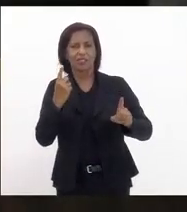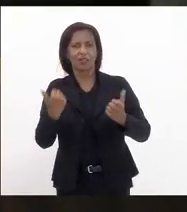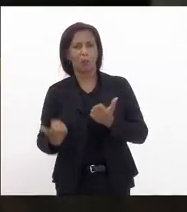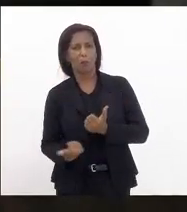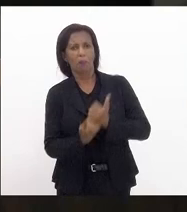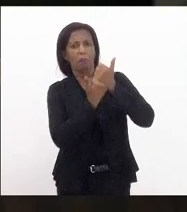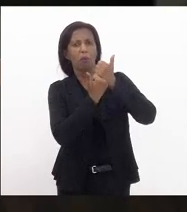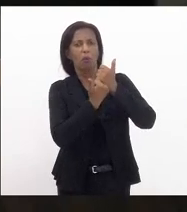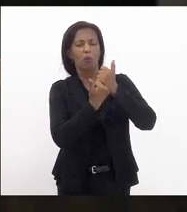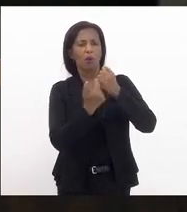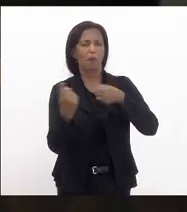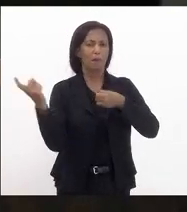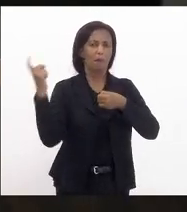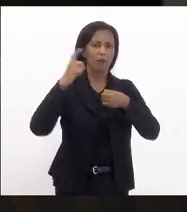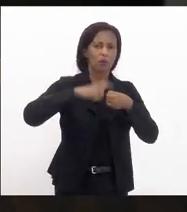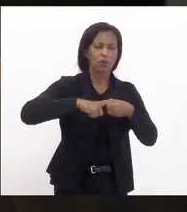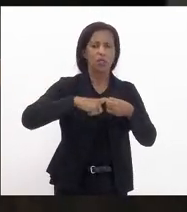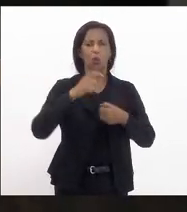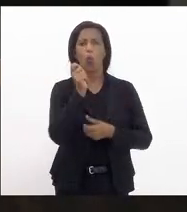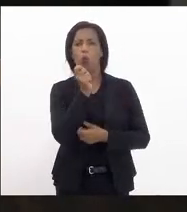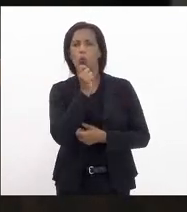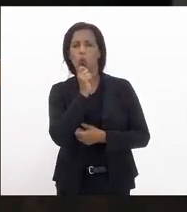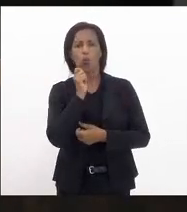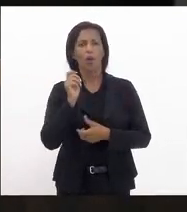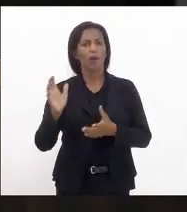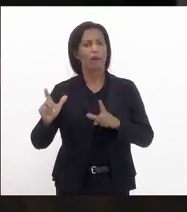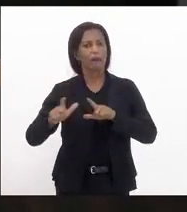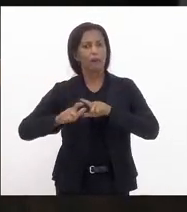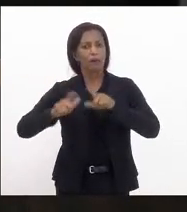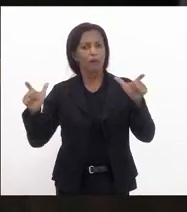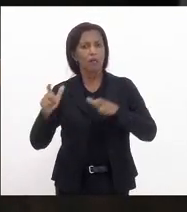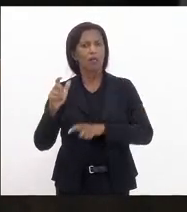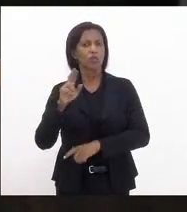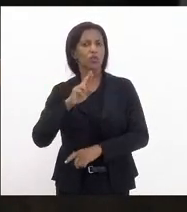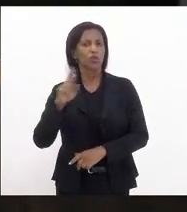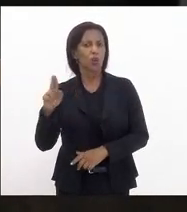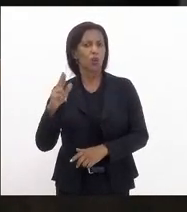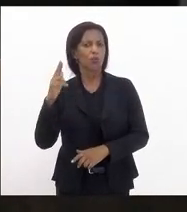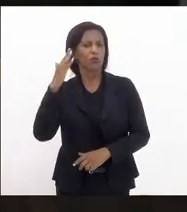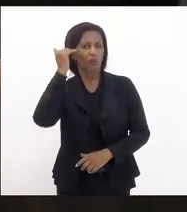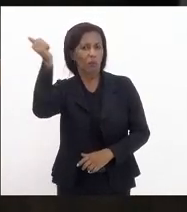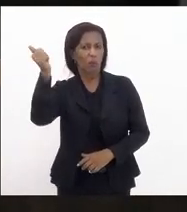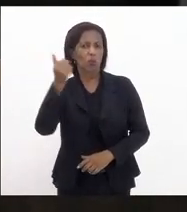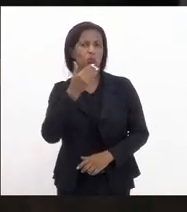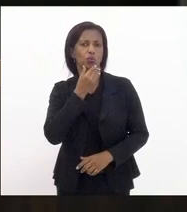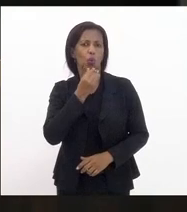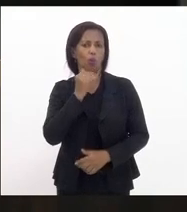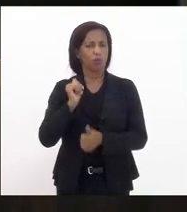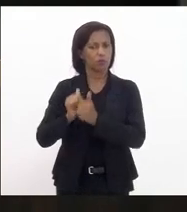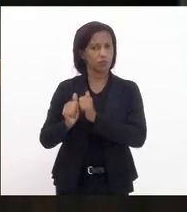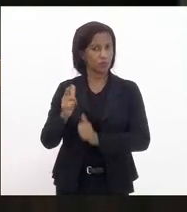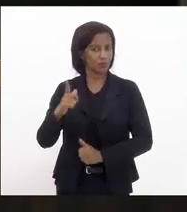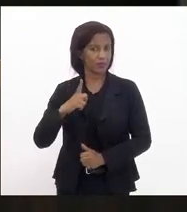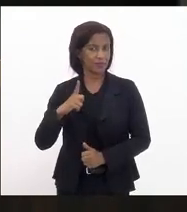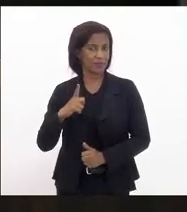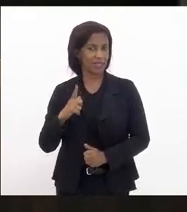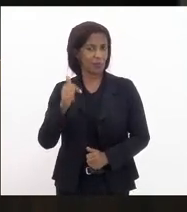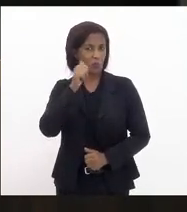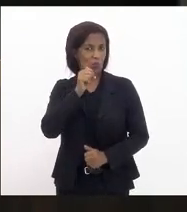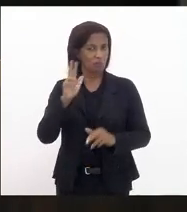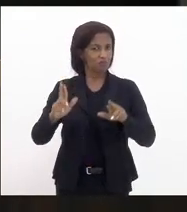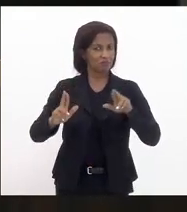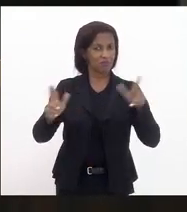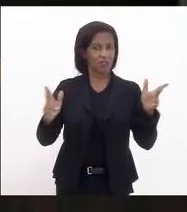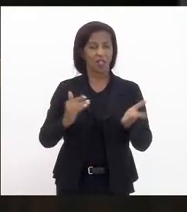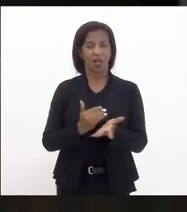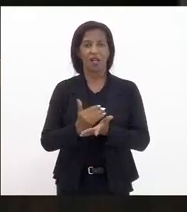dos patrocínios que os grandes times de futebol masculino tem nós gostaríamos muito de antes